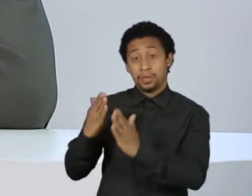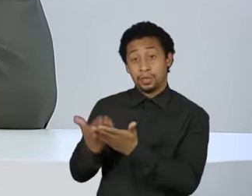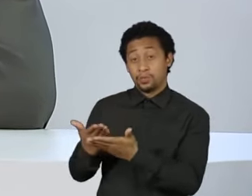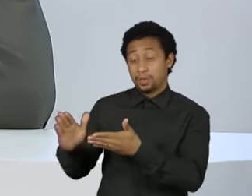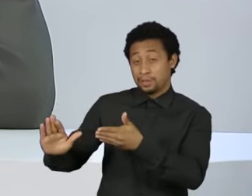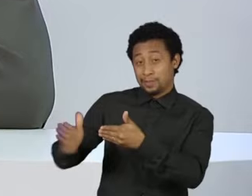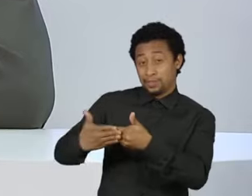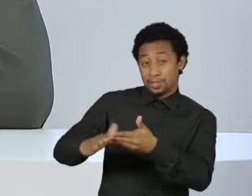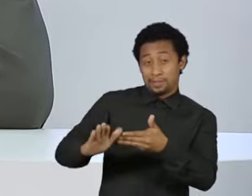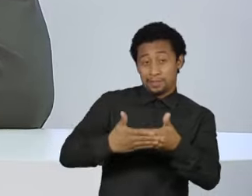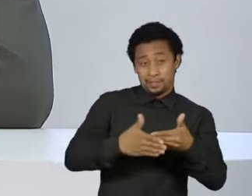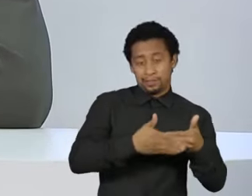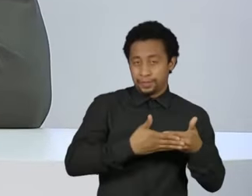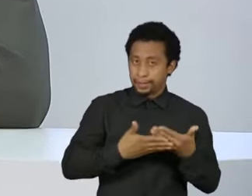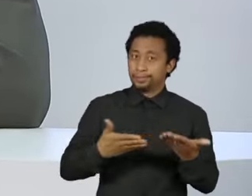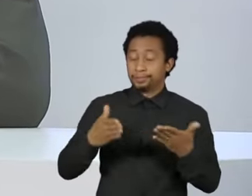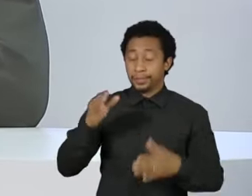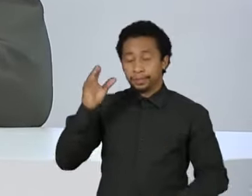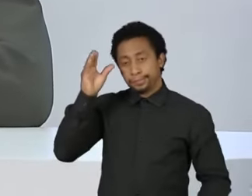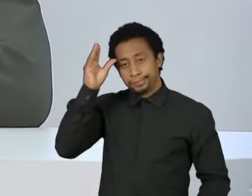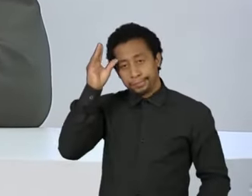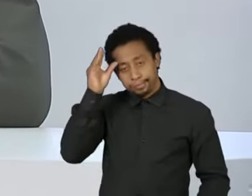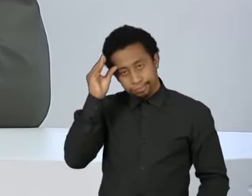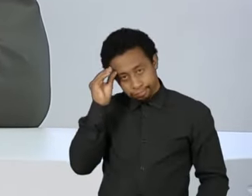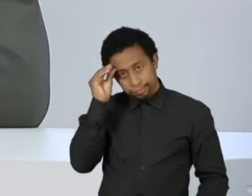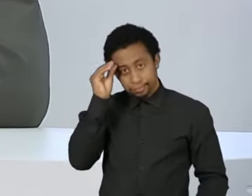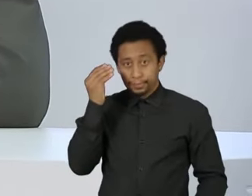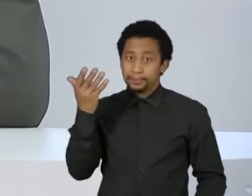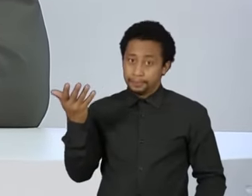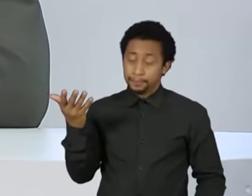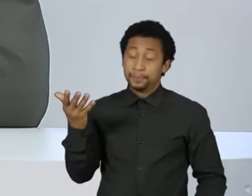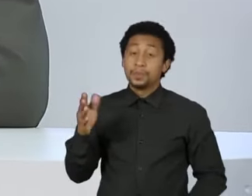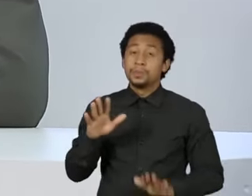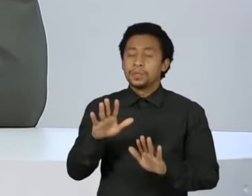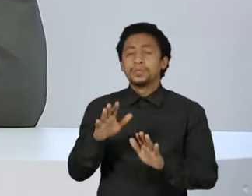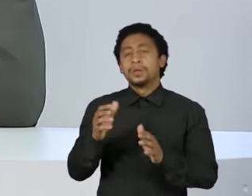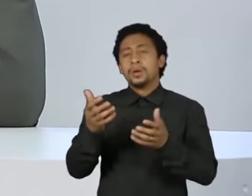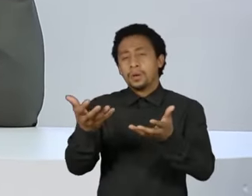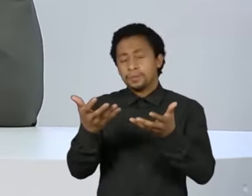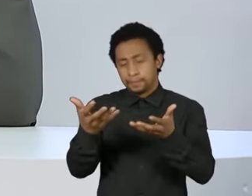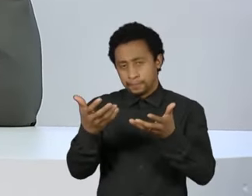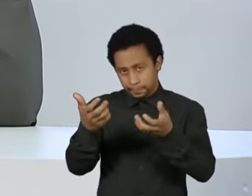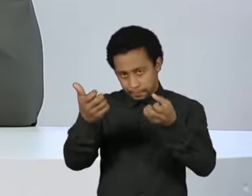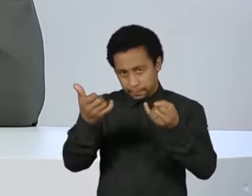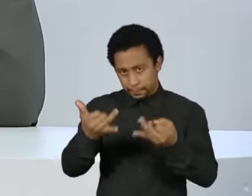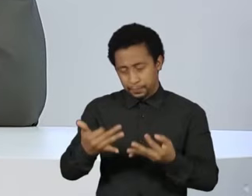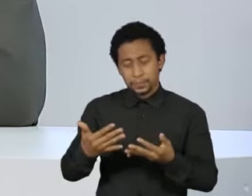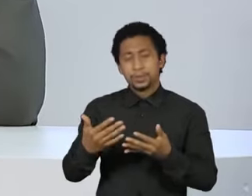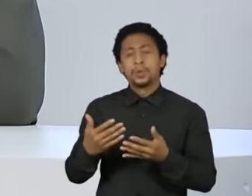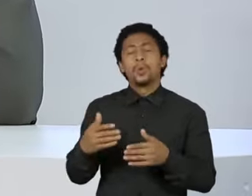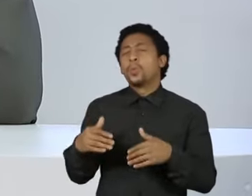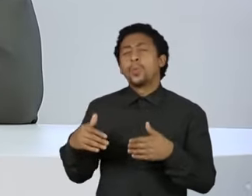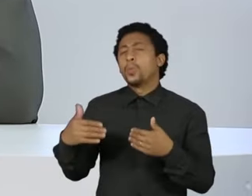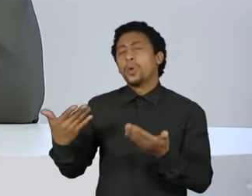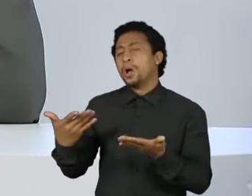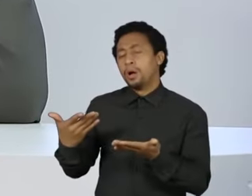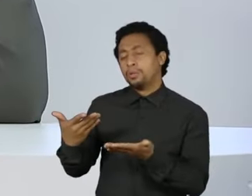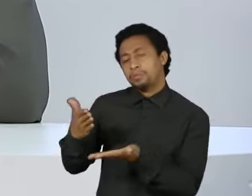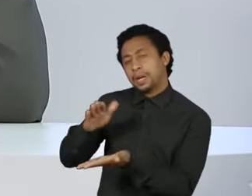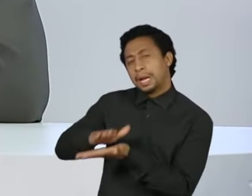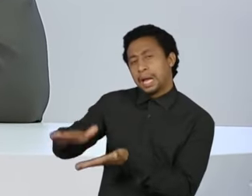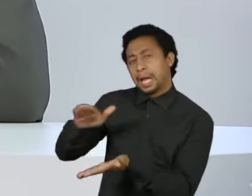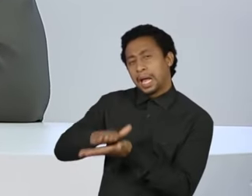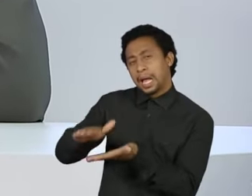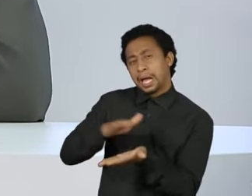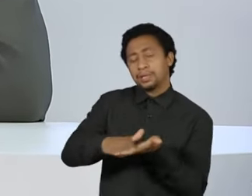recuperação da aprendizagem. Queria que o senhor desse exemplos de quais gastos o senhor acha que podem ser cortados para a